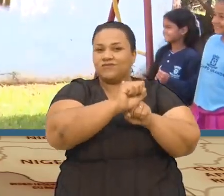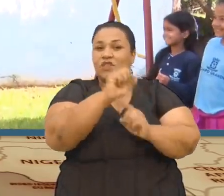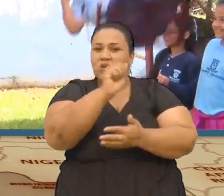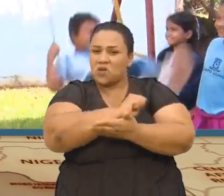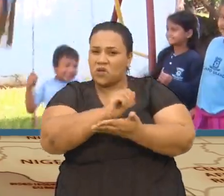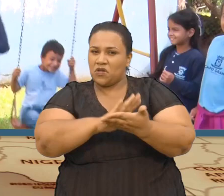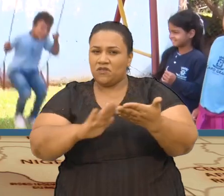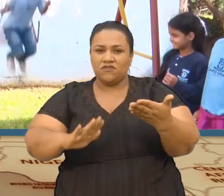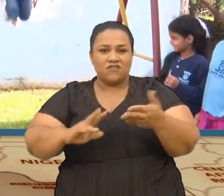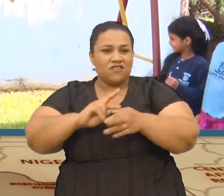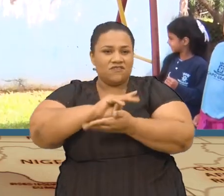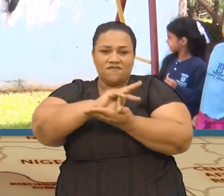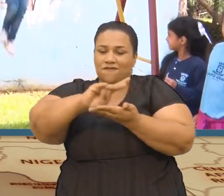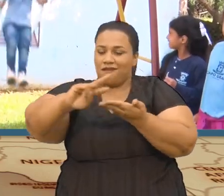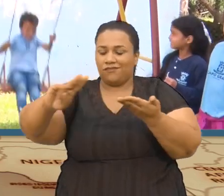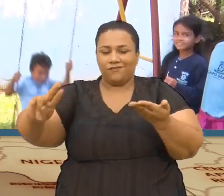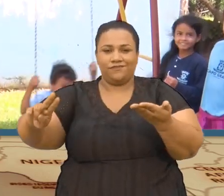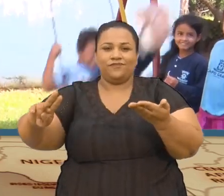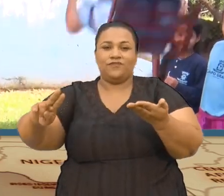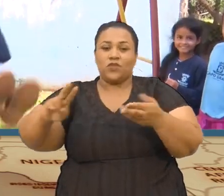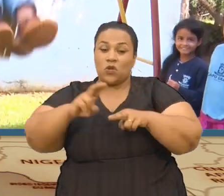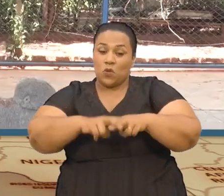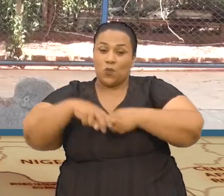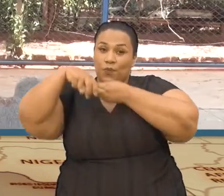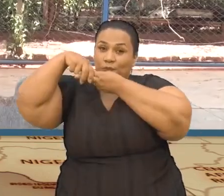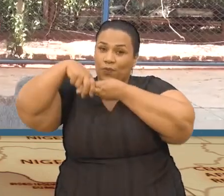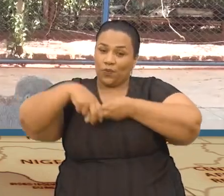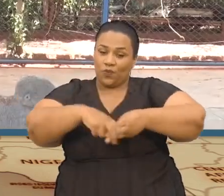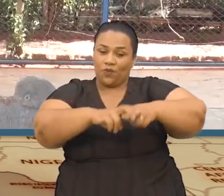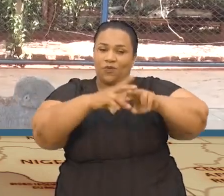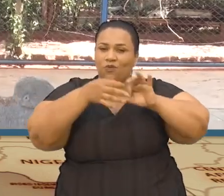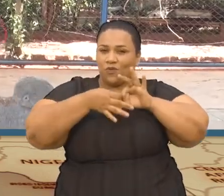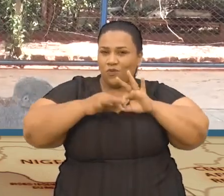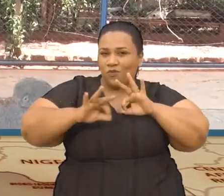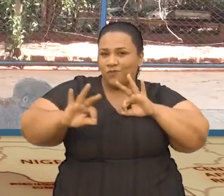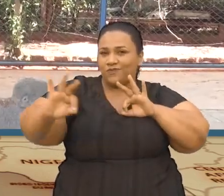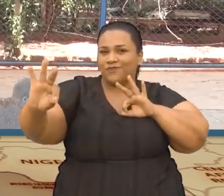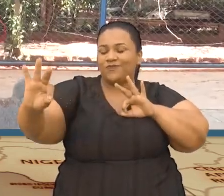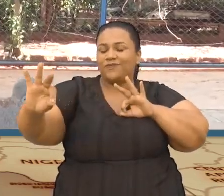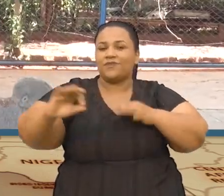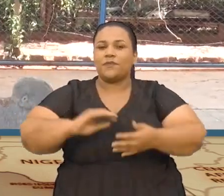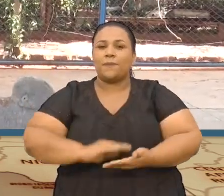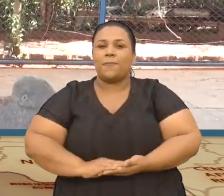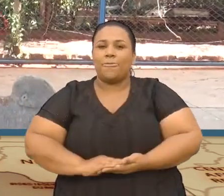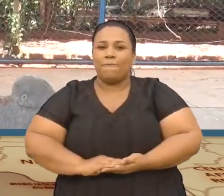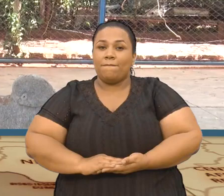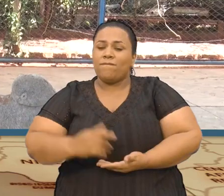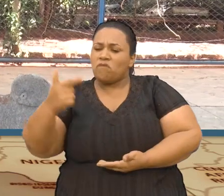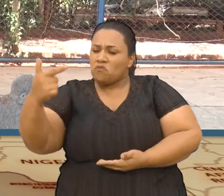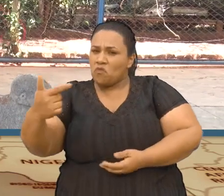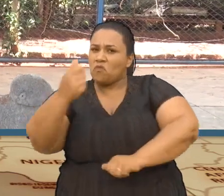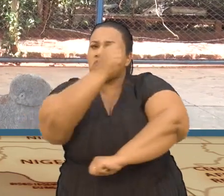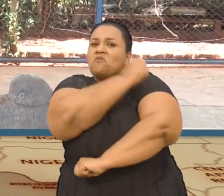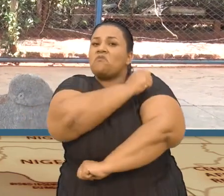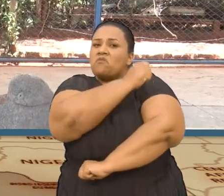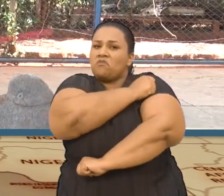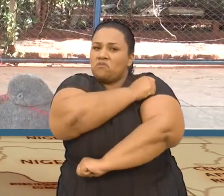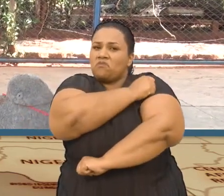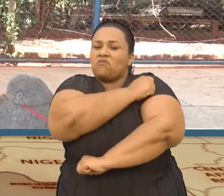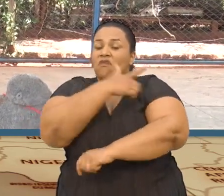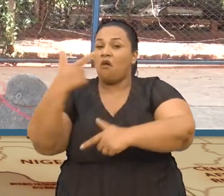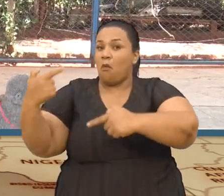atividades Variadas Do balanço Ao laço Cumprido Com dois alunos Que são